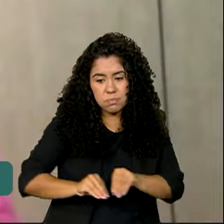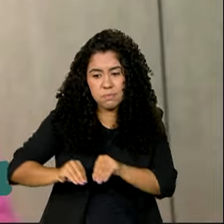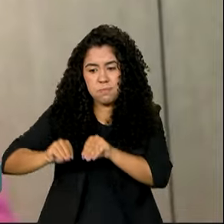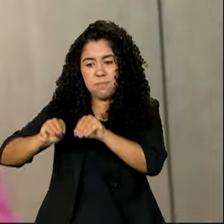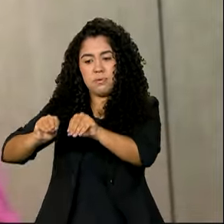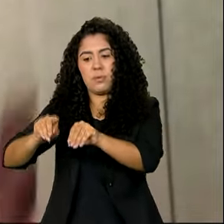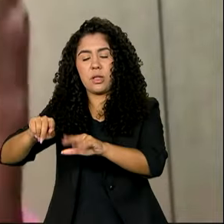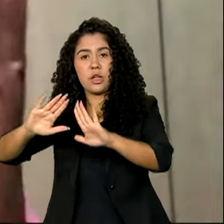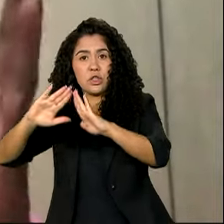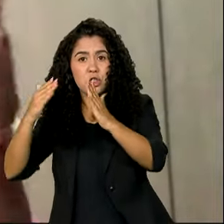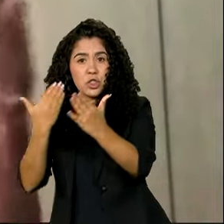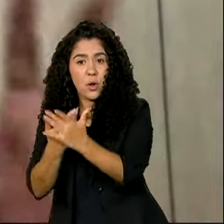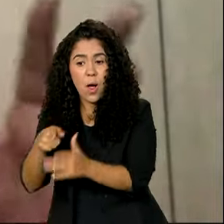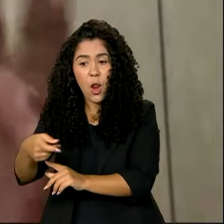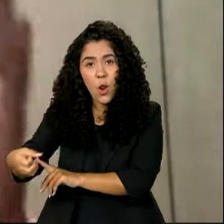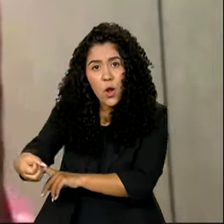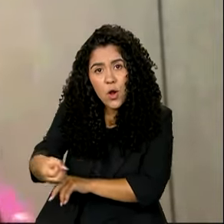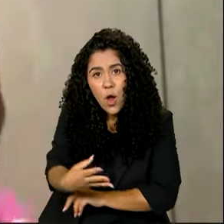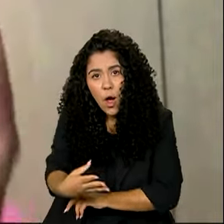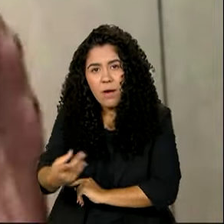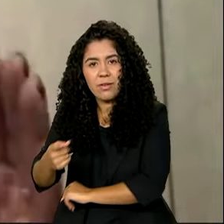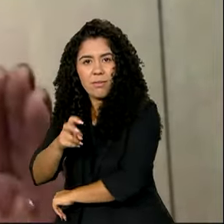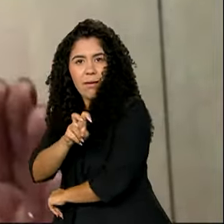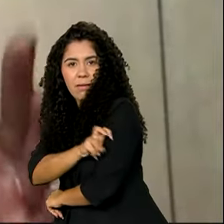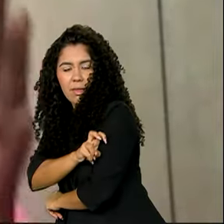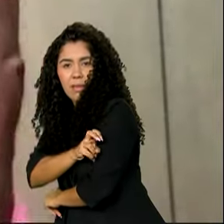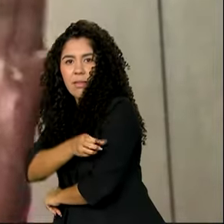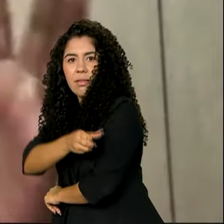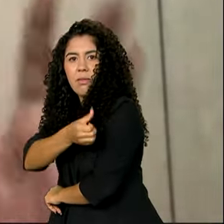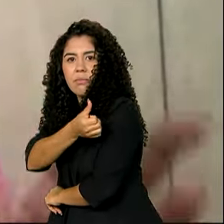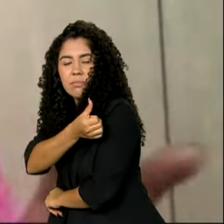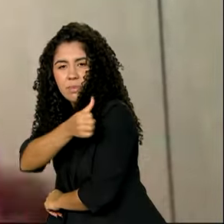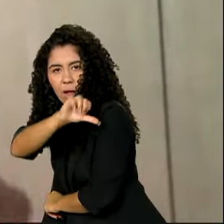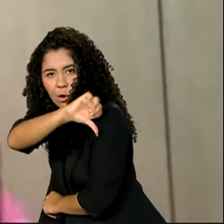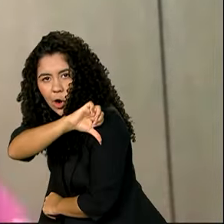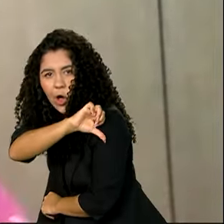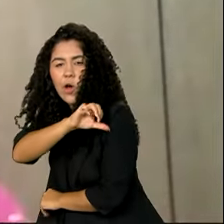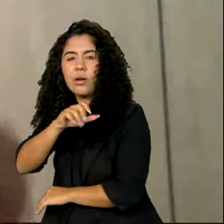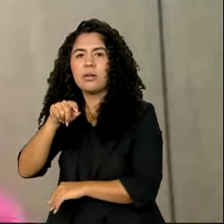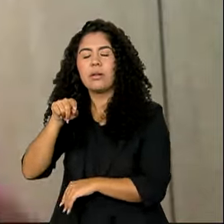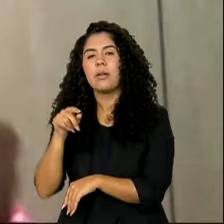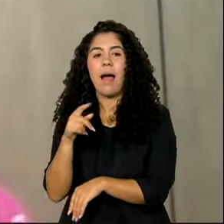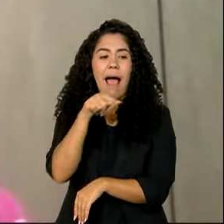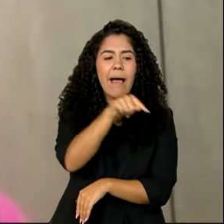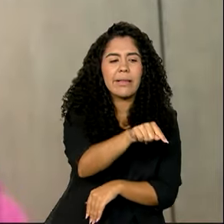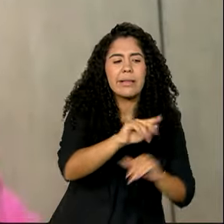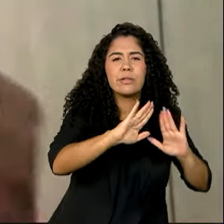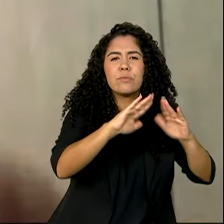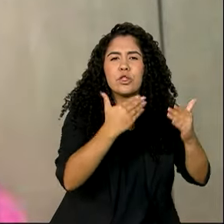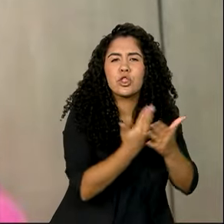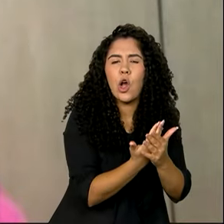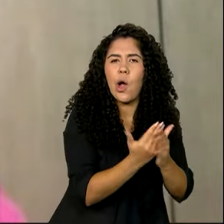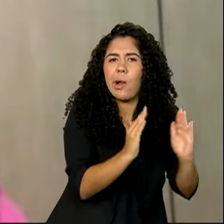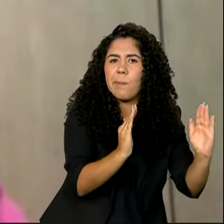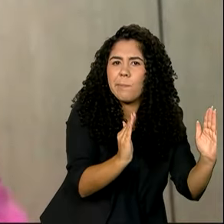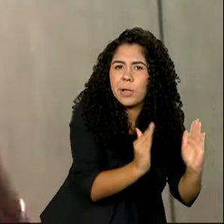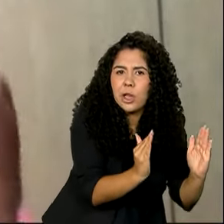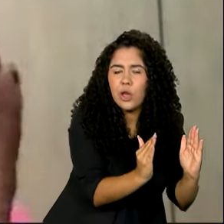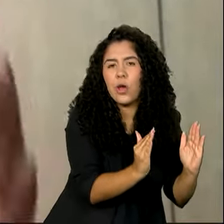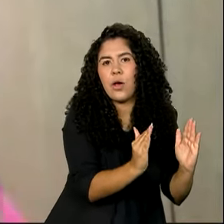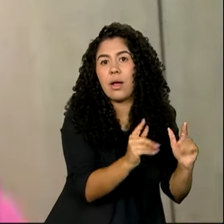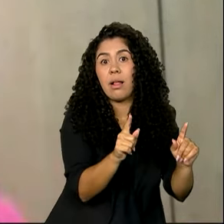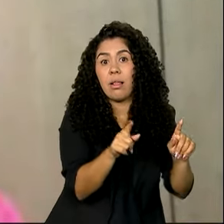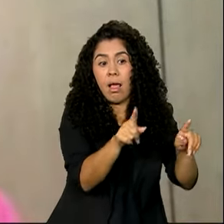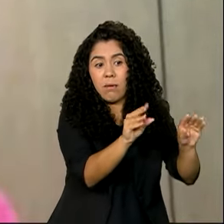muda de escola, ele sai de uma escola do Fundamental 1, uma escola menor, com o professor conectado com a sua turma e